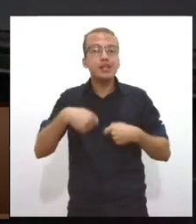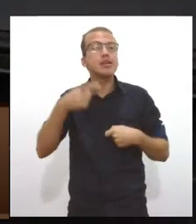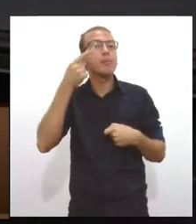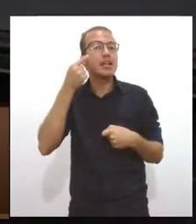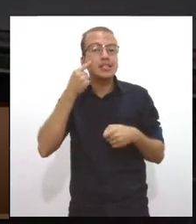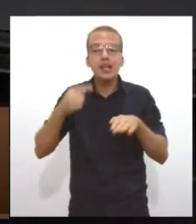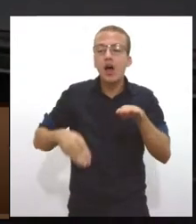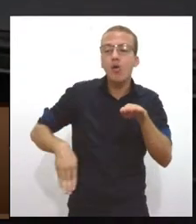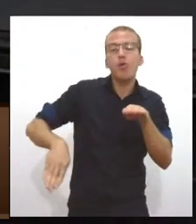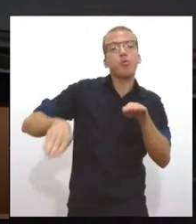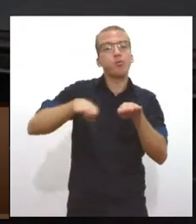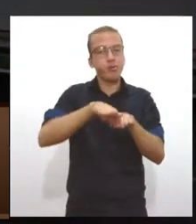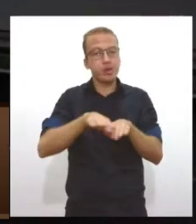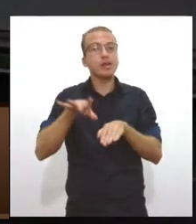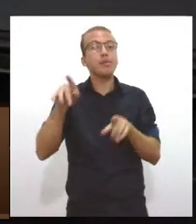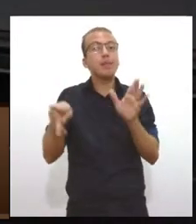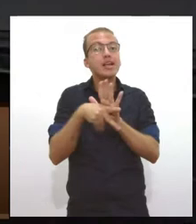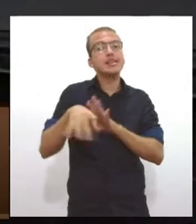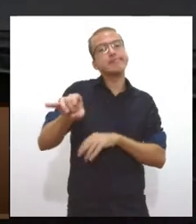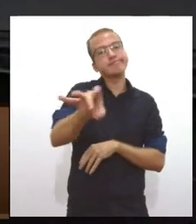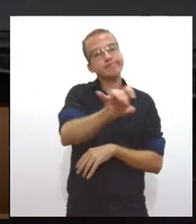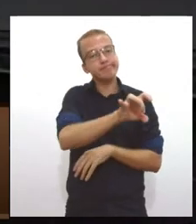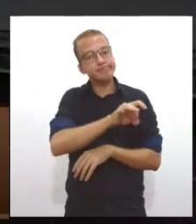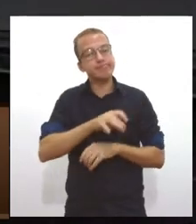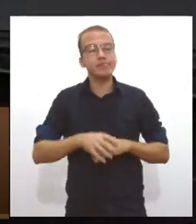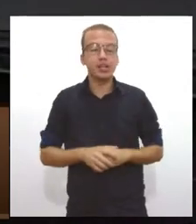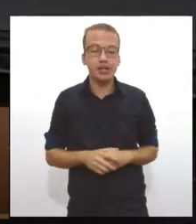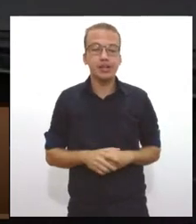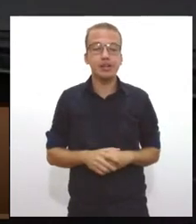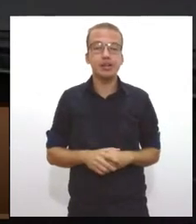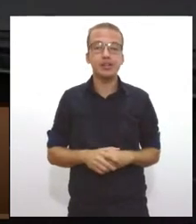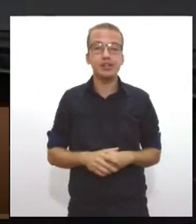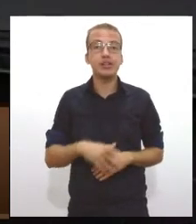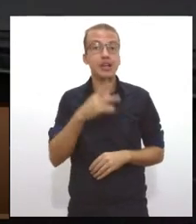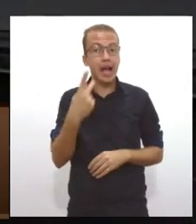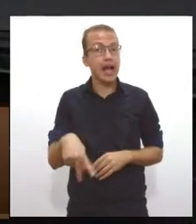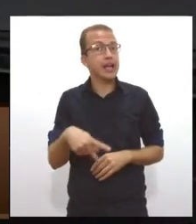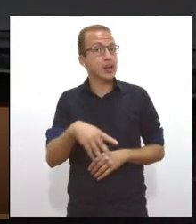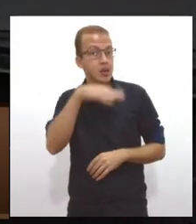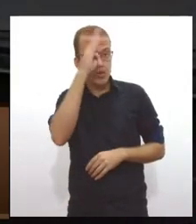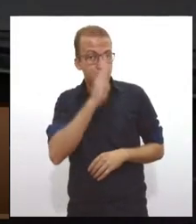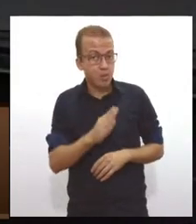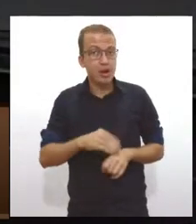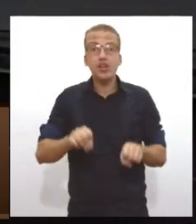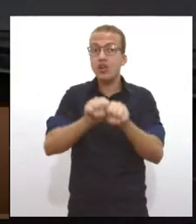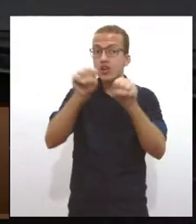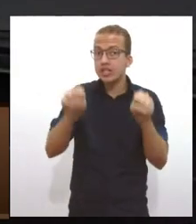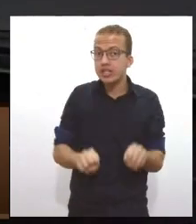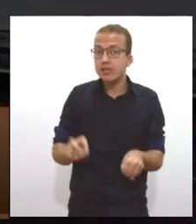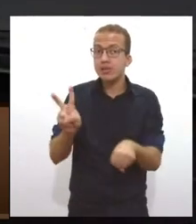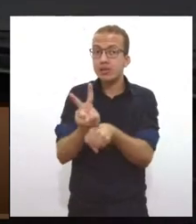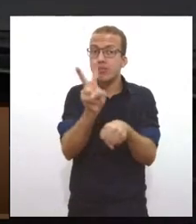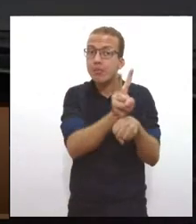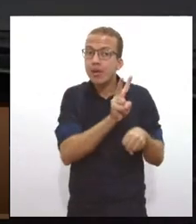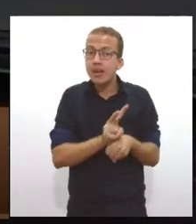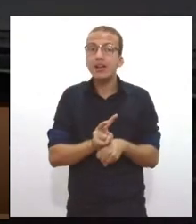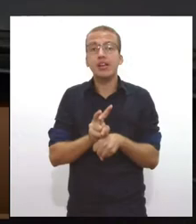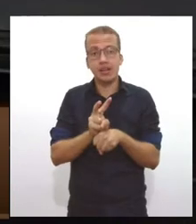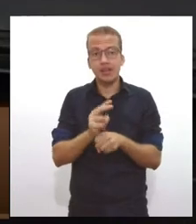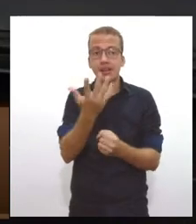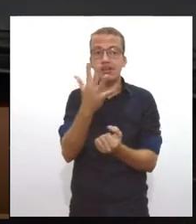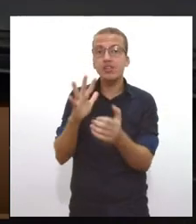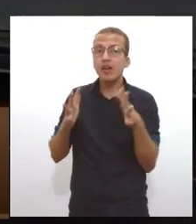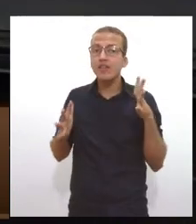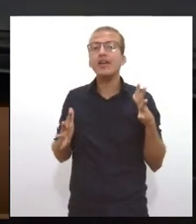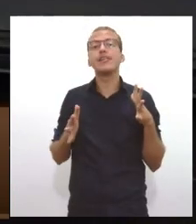O próprio STF já estabeleceu que no Brasil o sistema de proteção ambiental é antropocêntrico, ou